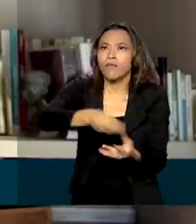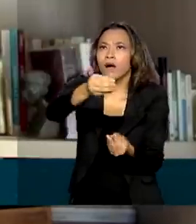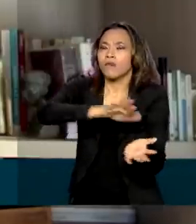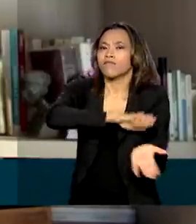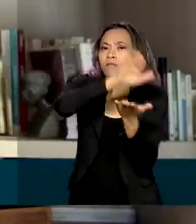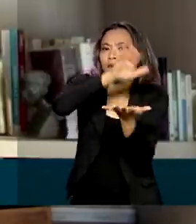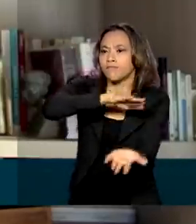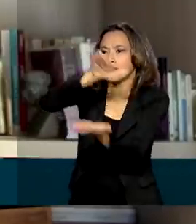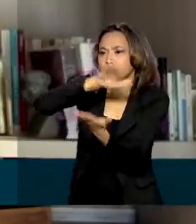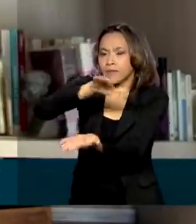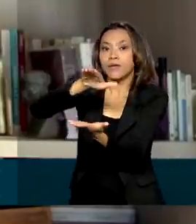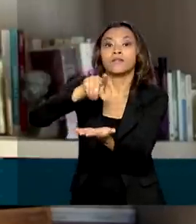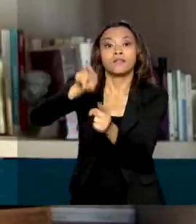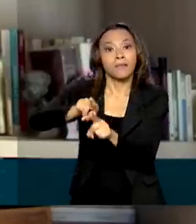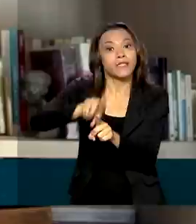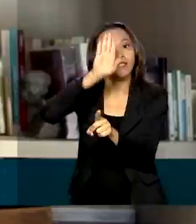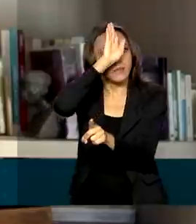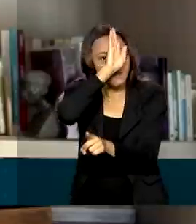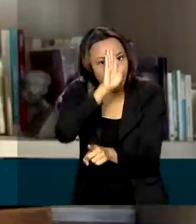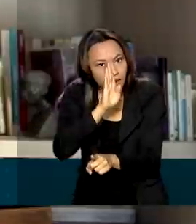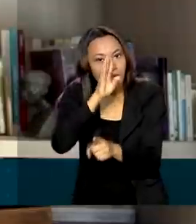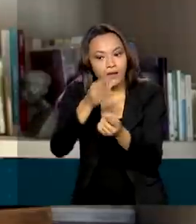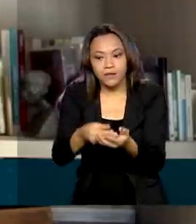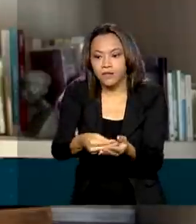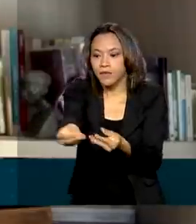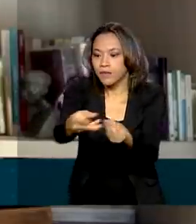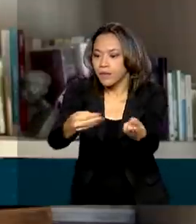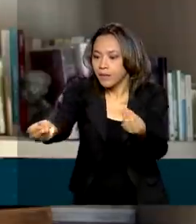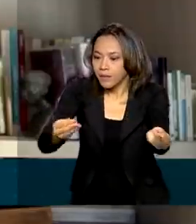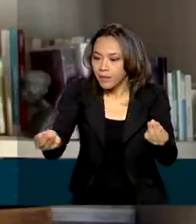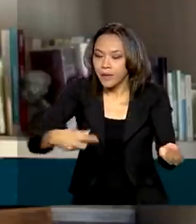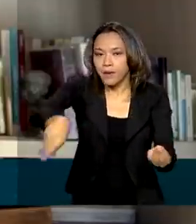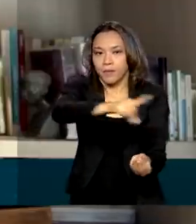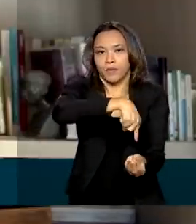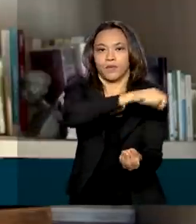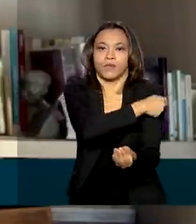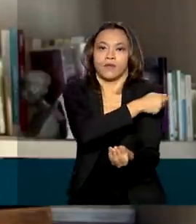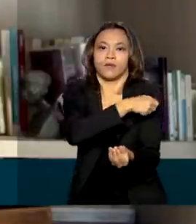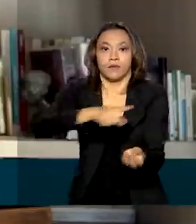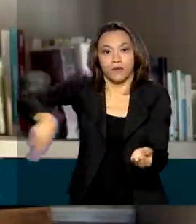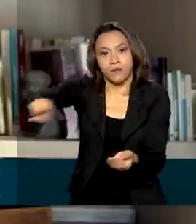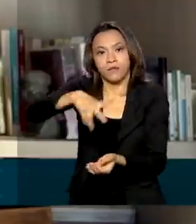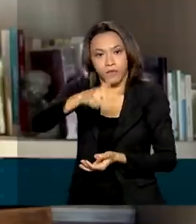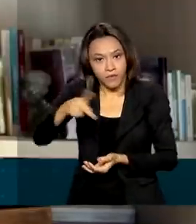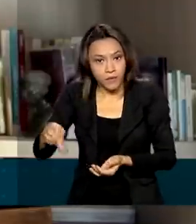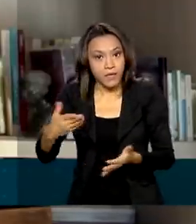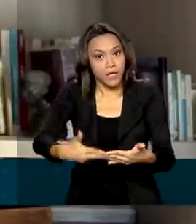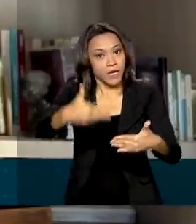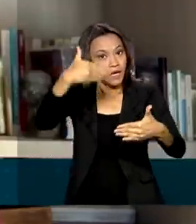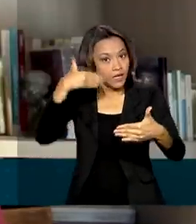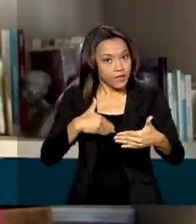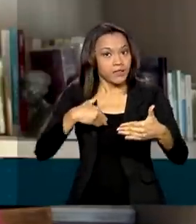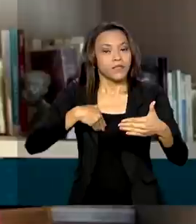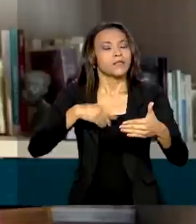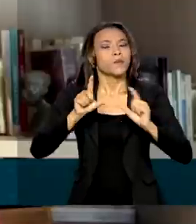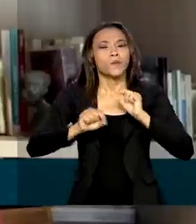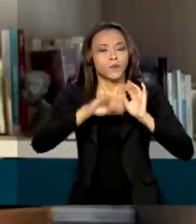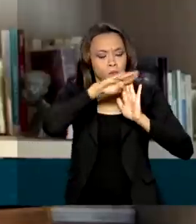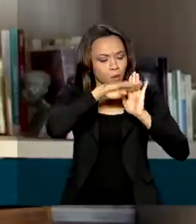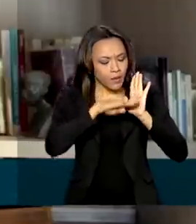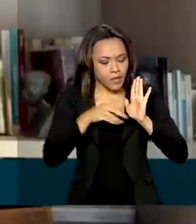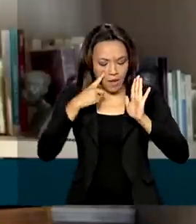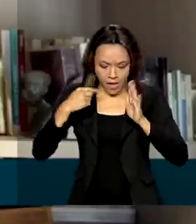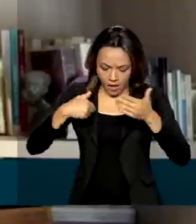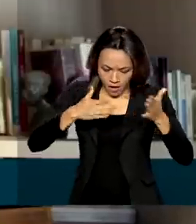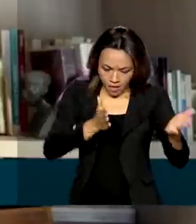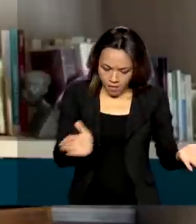materiais, também de graça, aos alunos e professores. Antes de fazerem parte do programa, todas as obras são